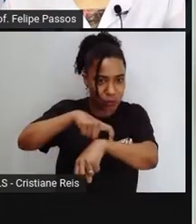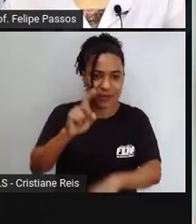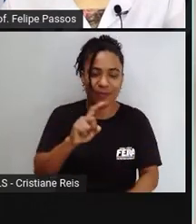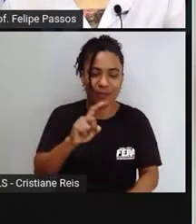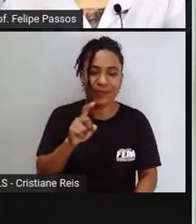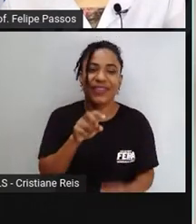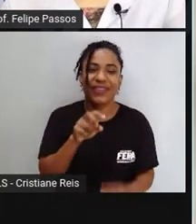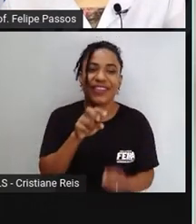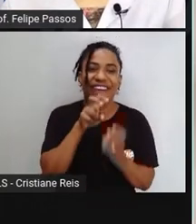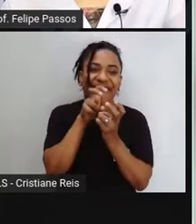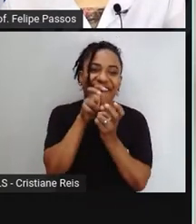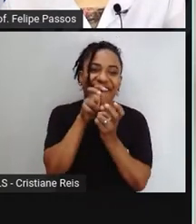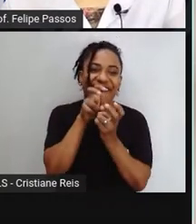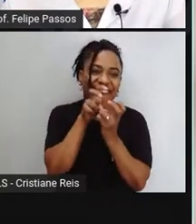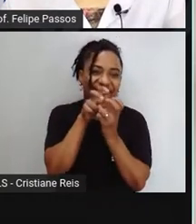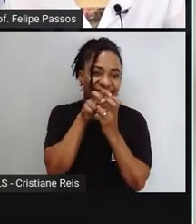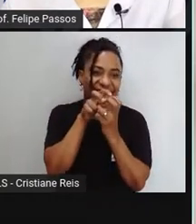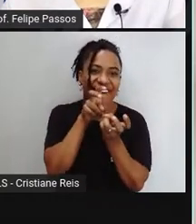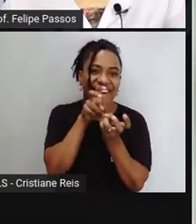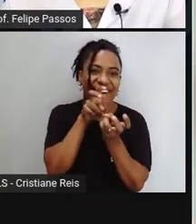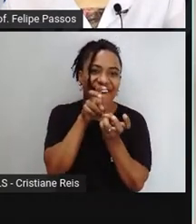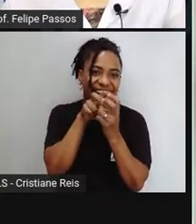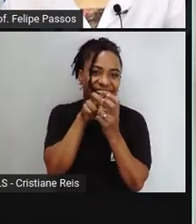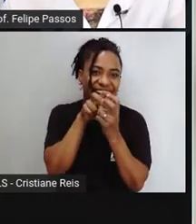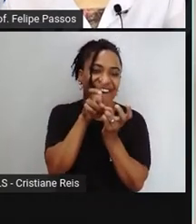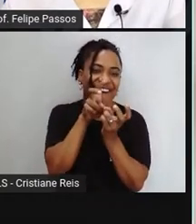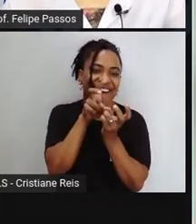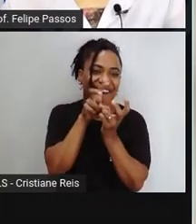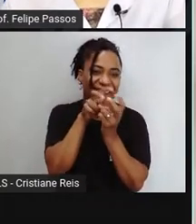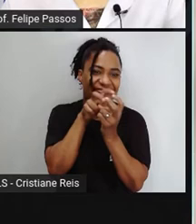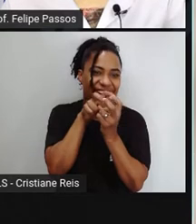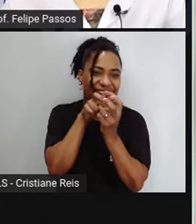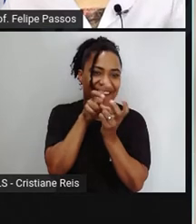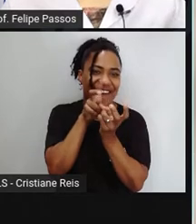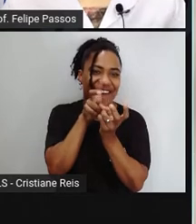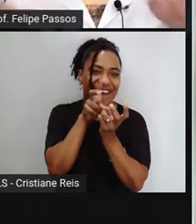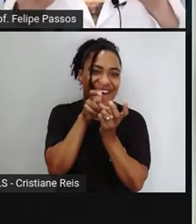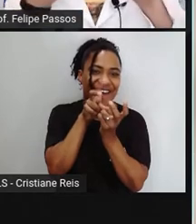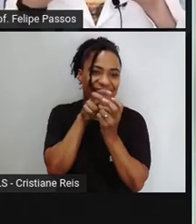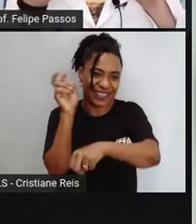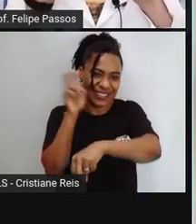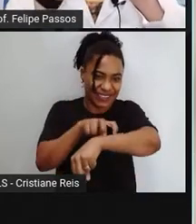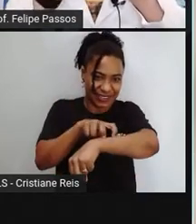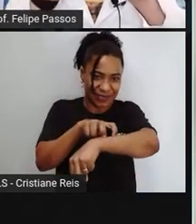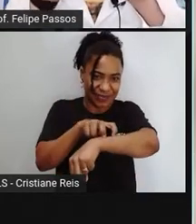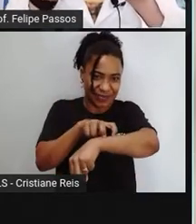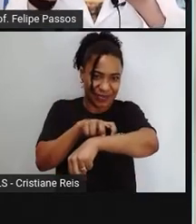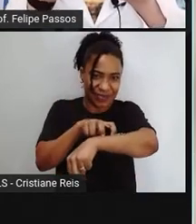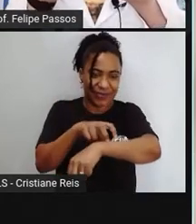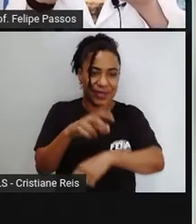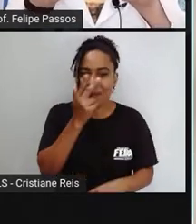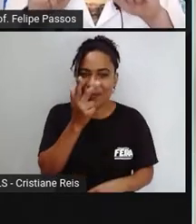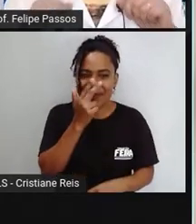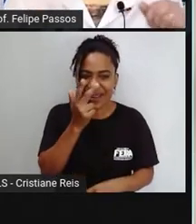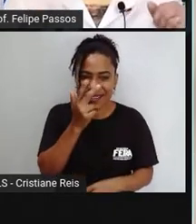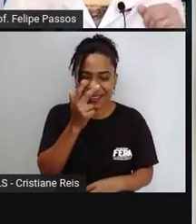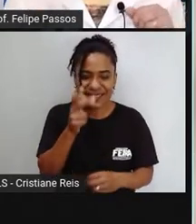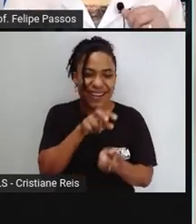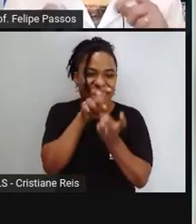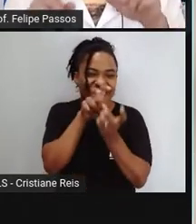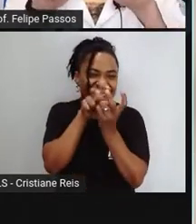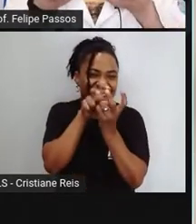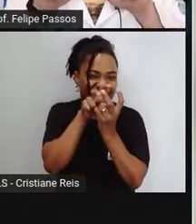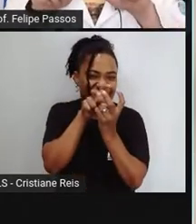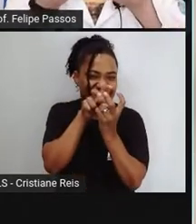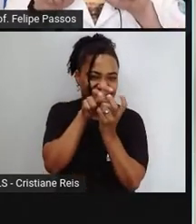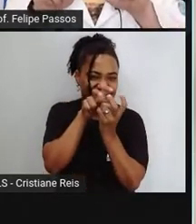inoculada por esses órgãos aqui, São as chamadas quelíceras. São como se fossem dois dentinhos que a aranha